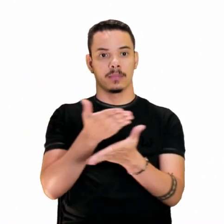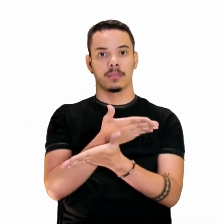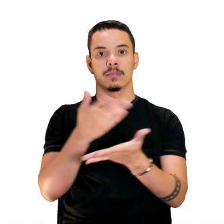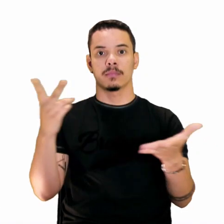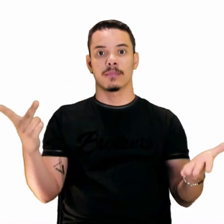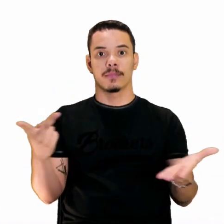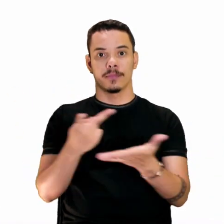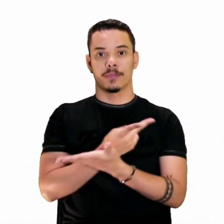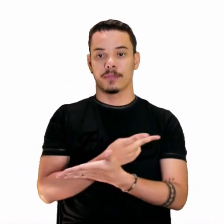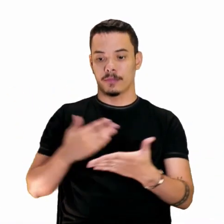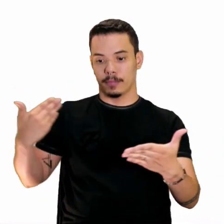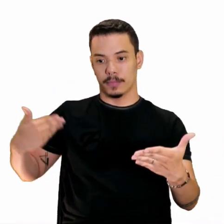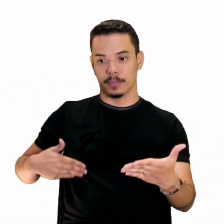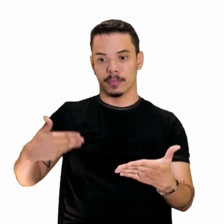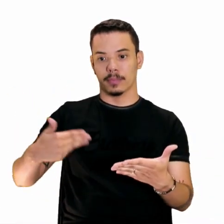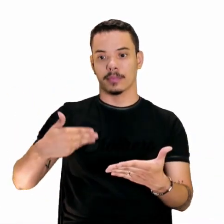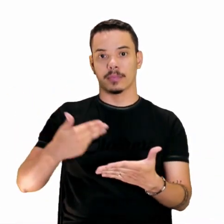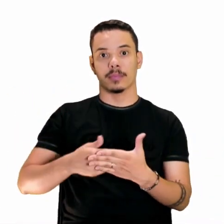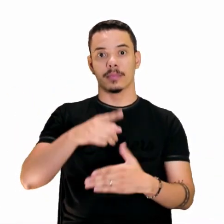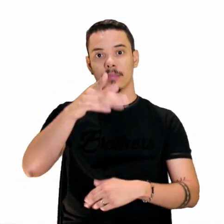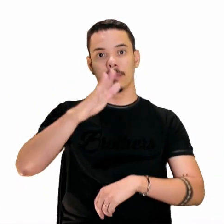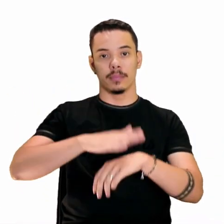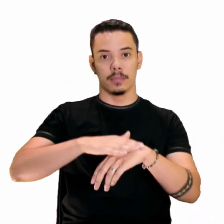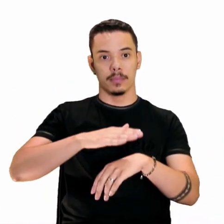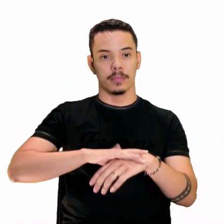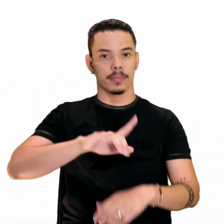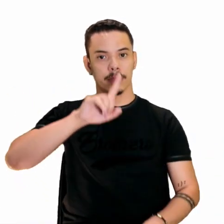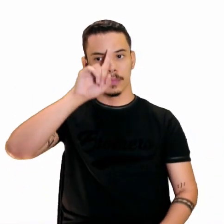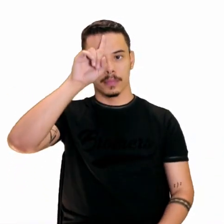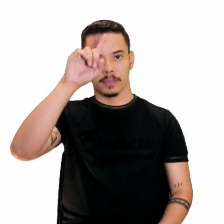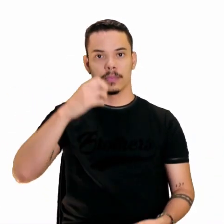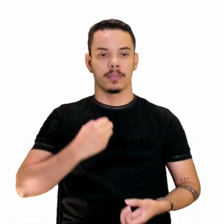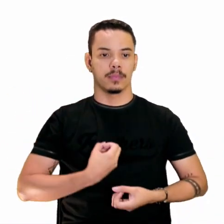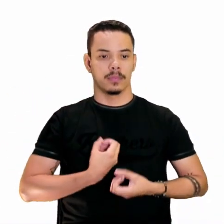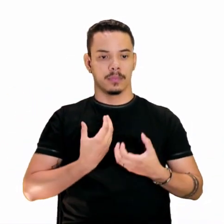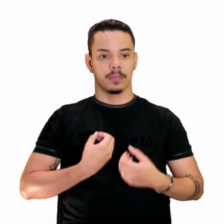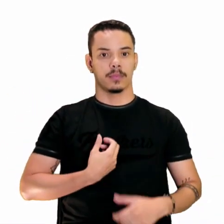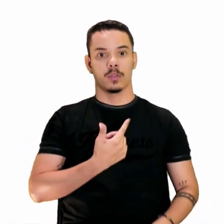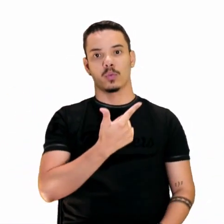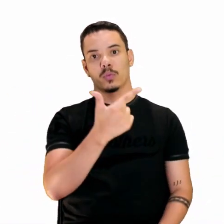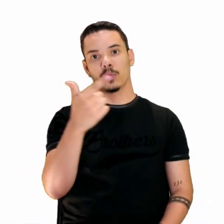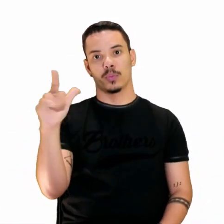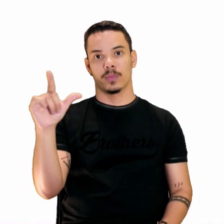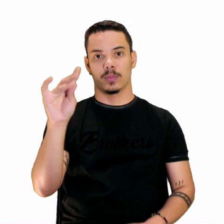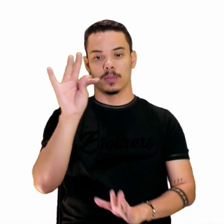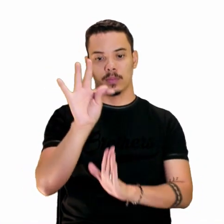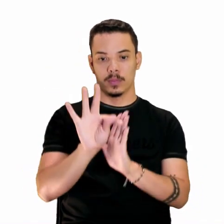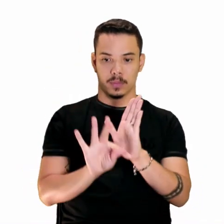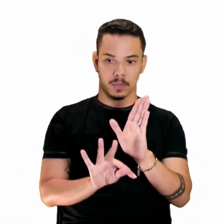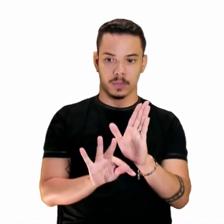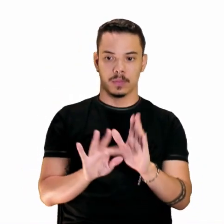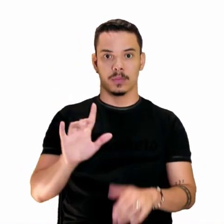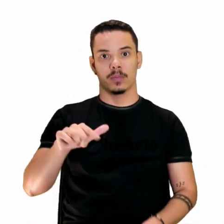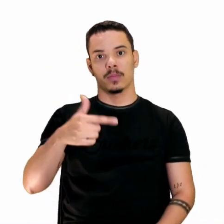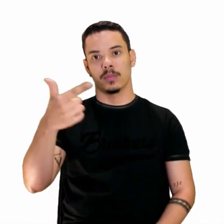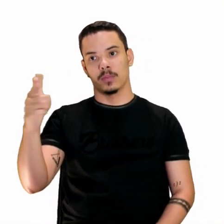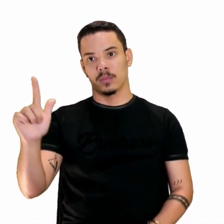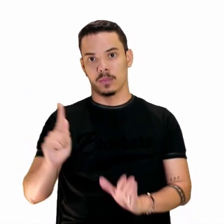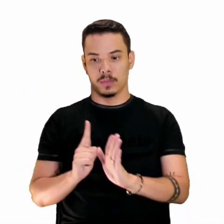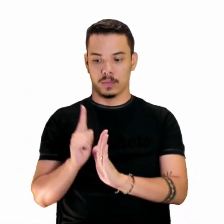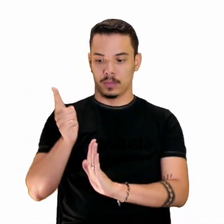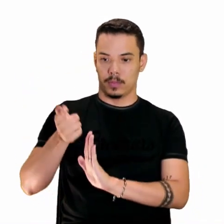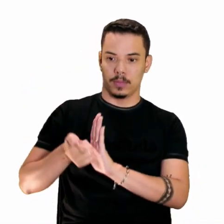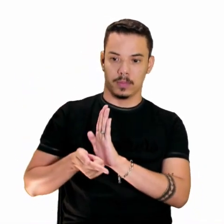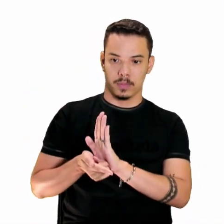no processo, quando você cria, produz um outro texto, um outro gênero,